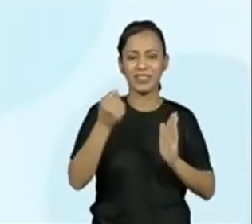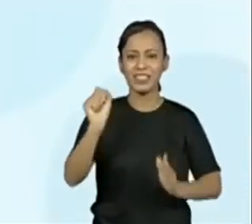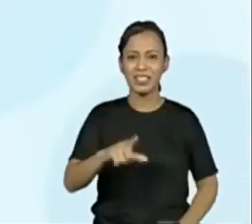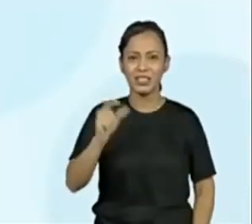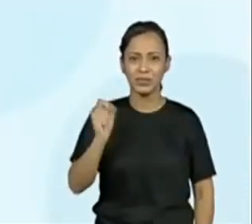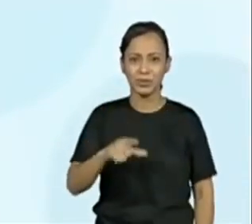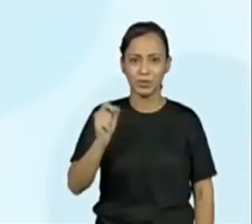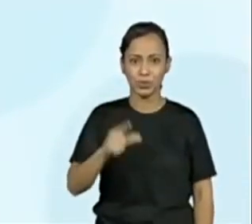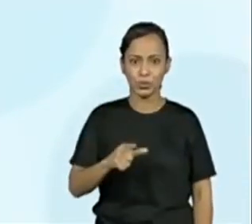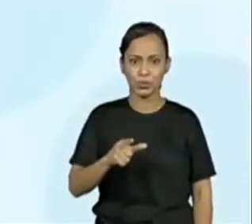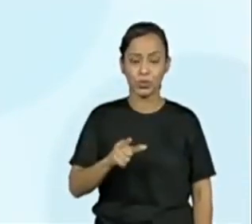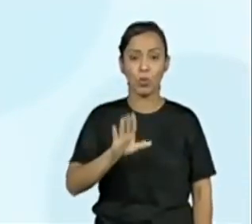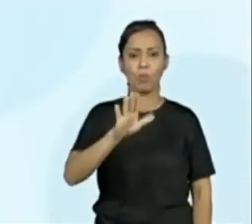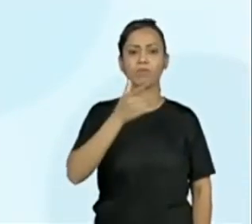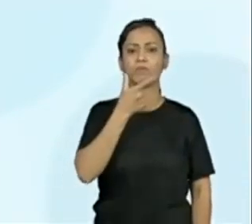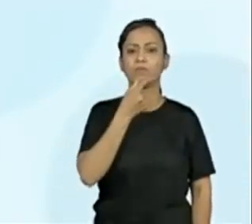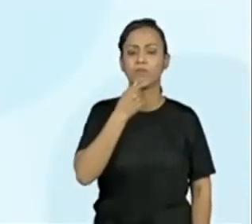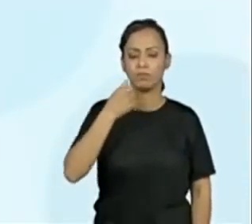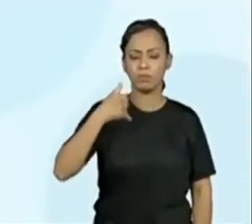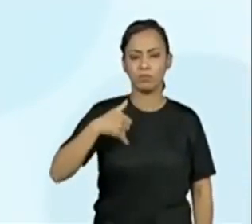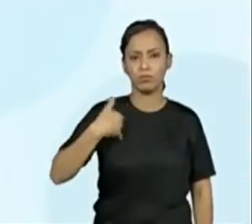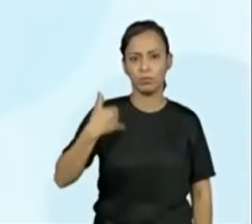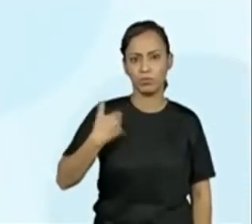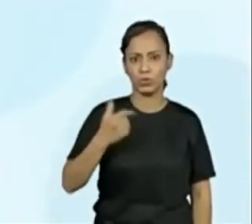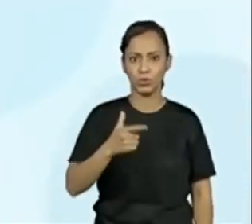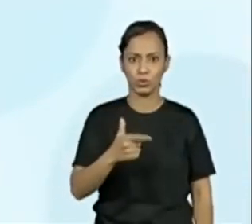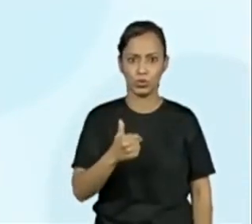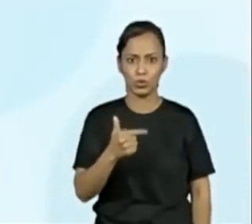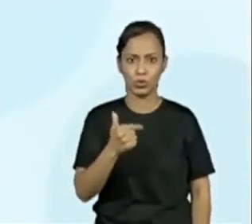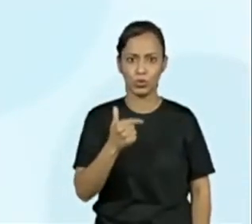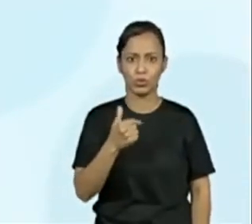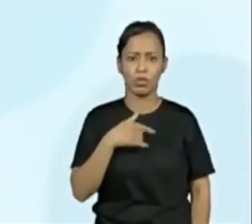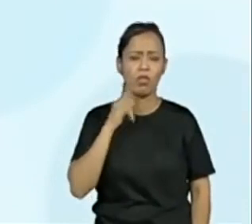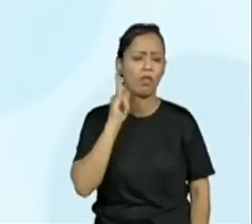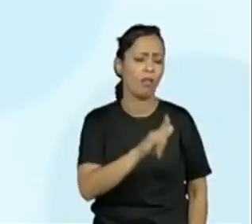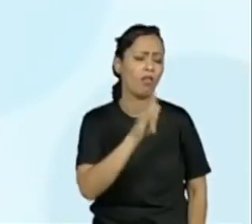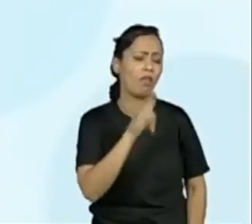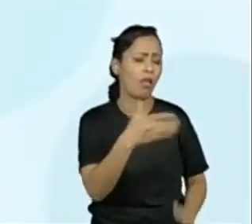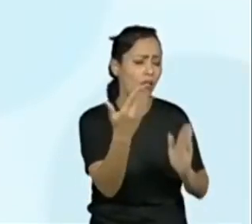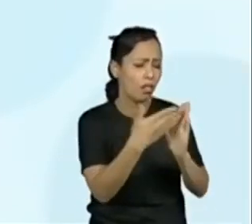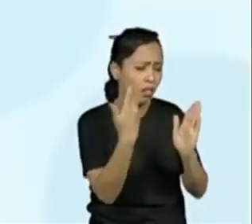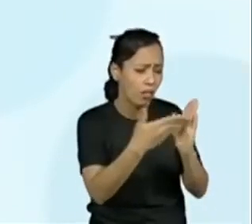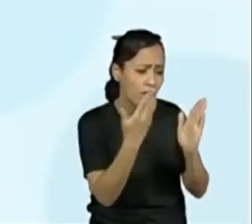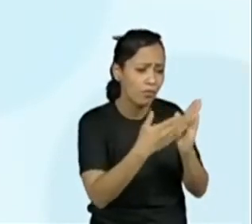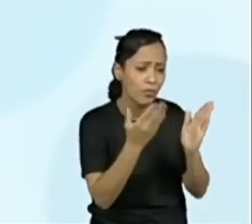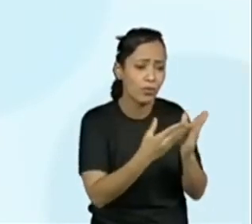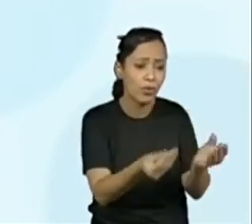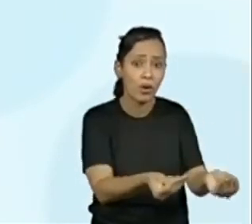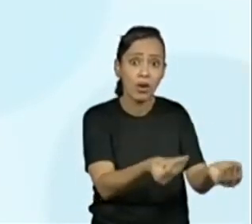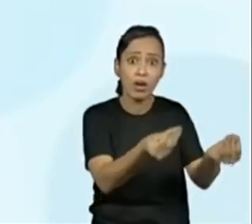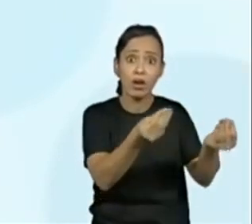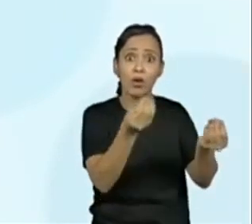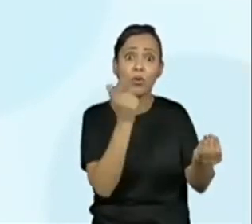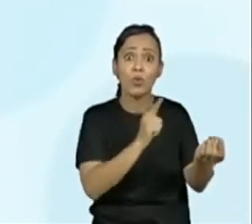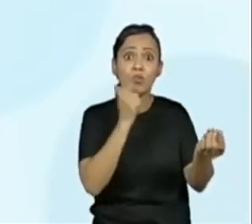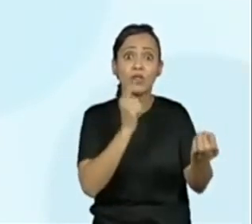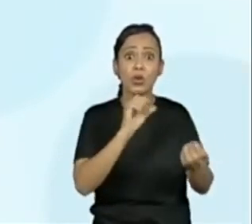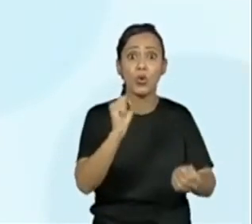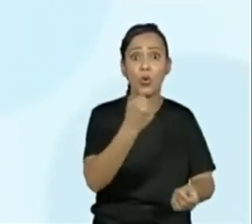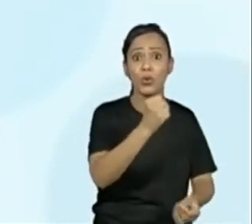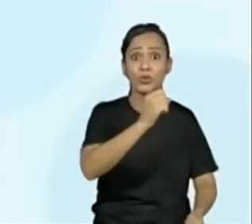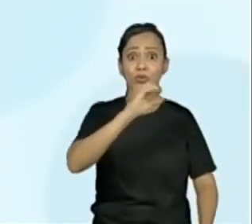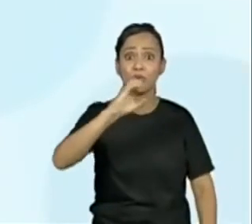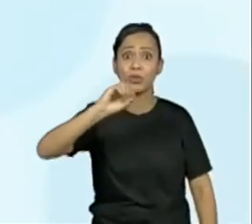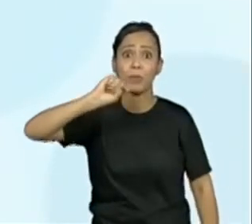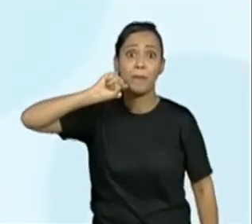Garoto de 12 anos, apaixonado por livros, ganha 800 mil seguidores após